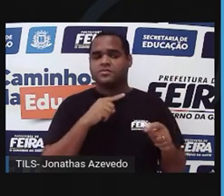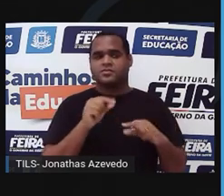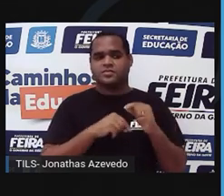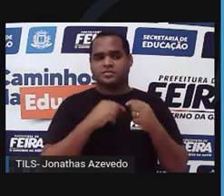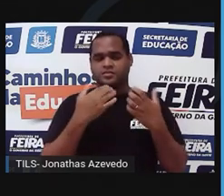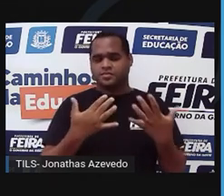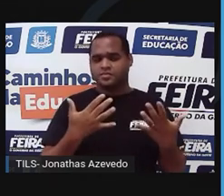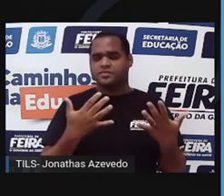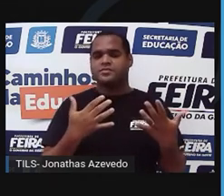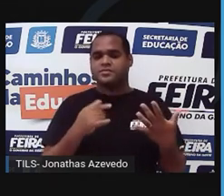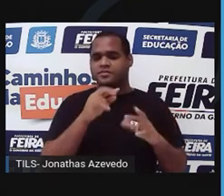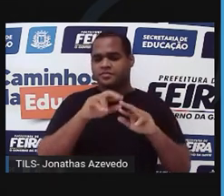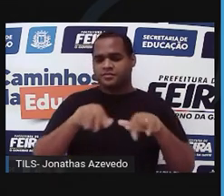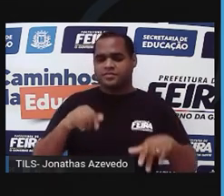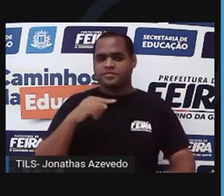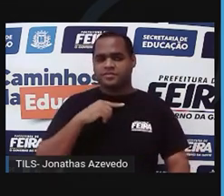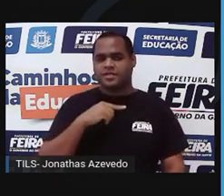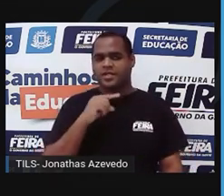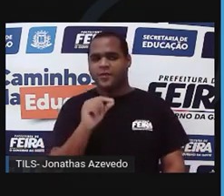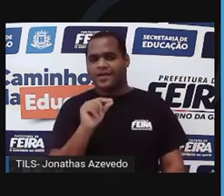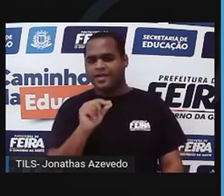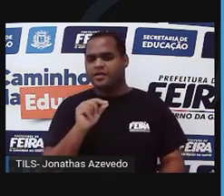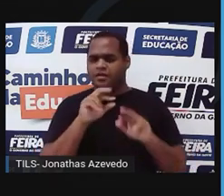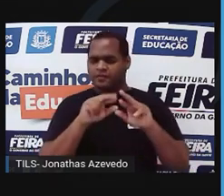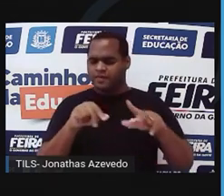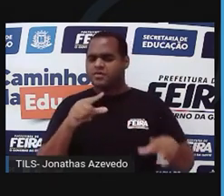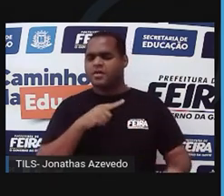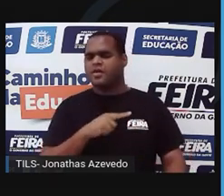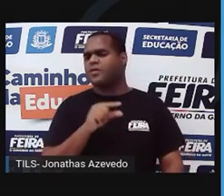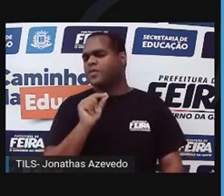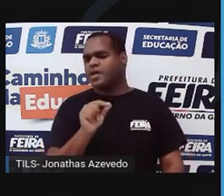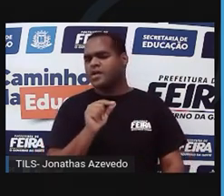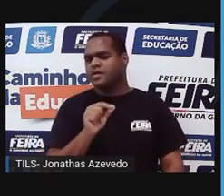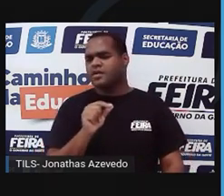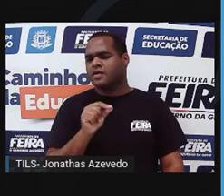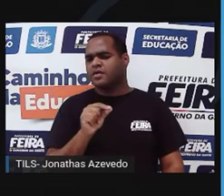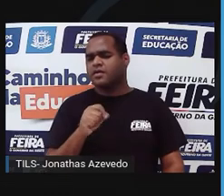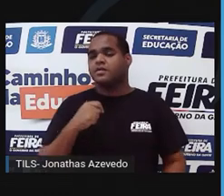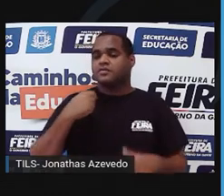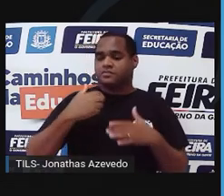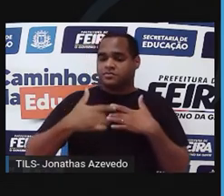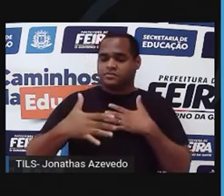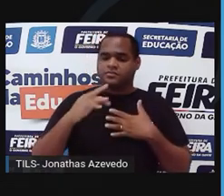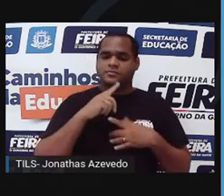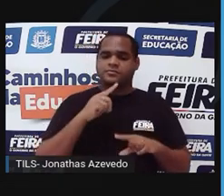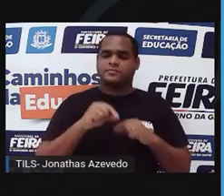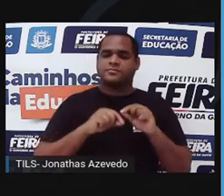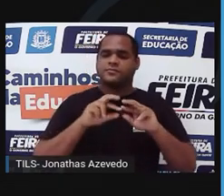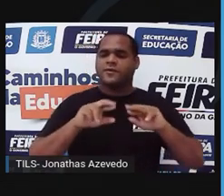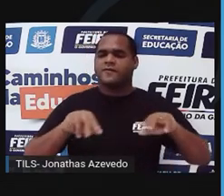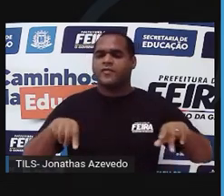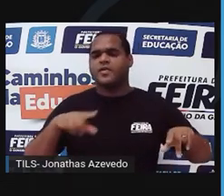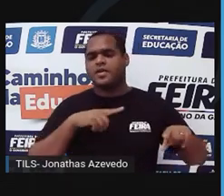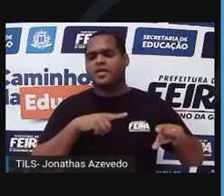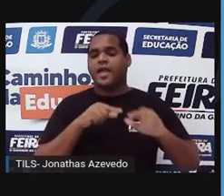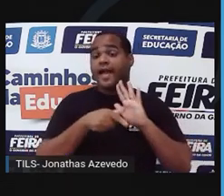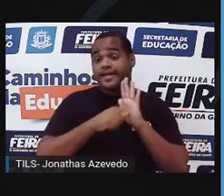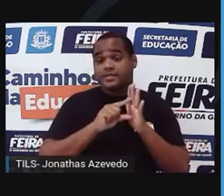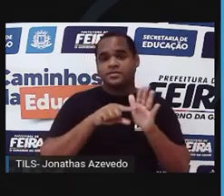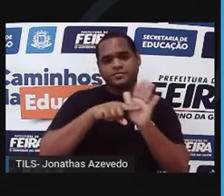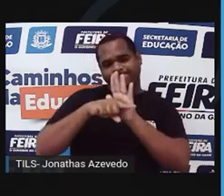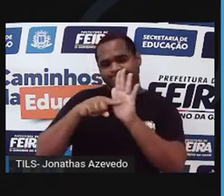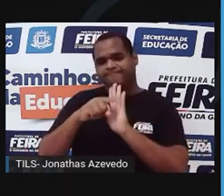adquiriu, não. Essa seleção, ela vai ser a partir de variações pré-existentes.